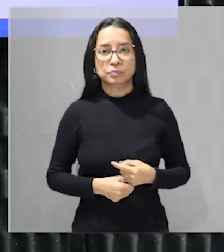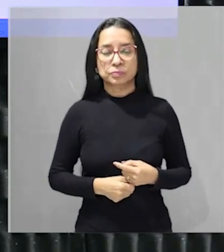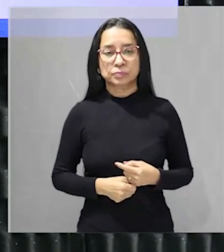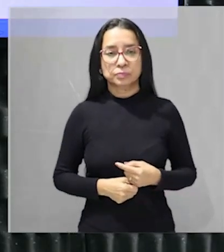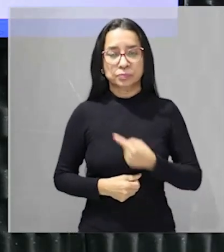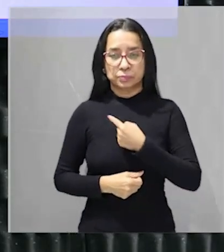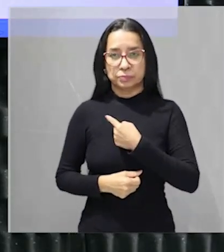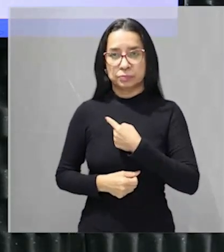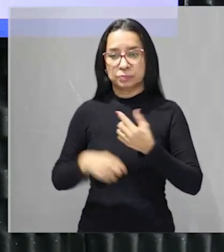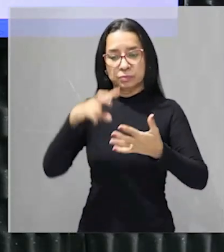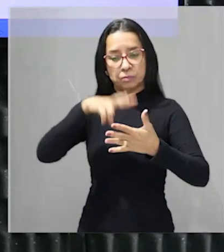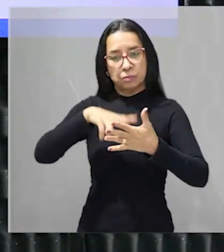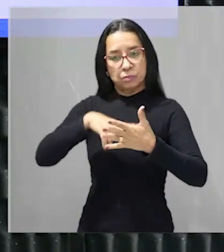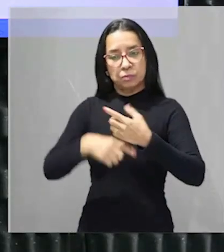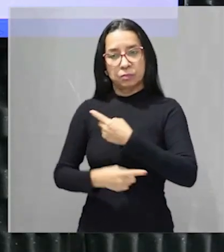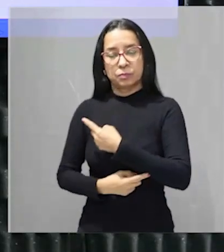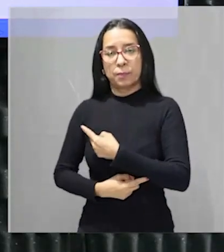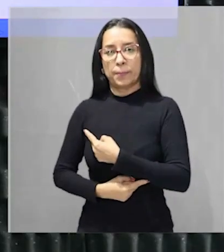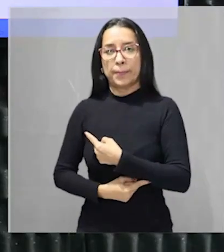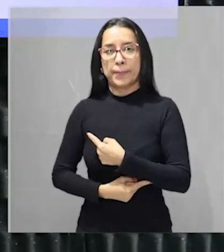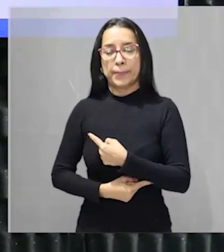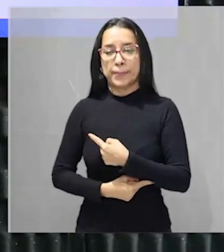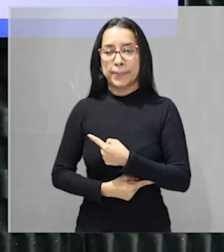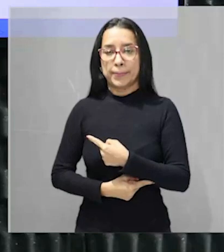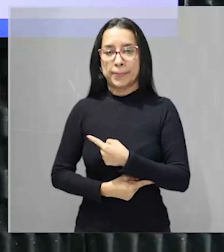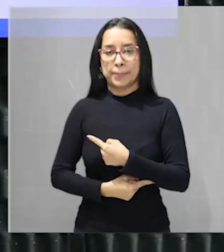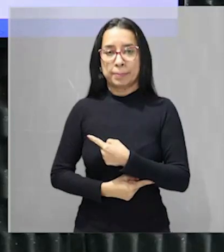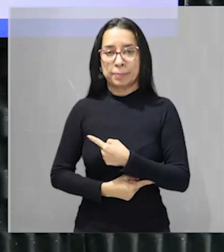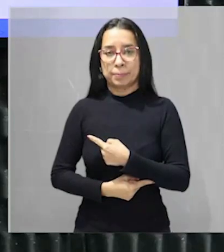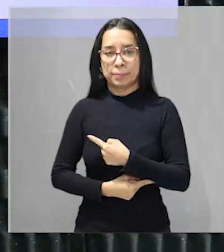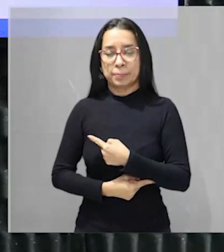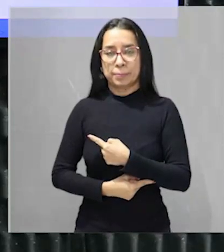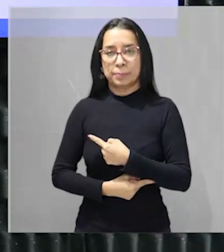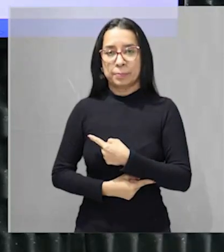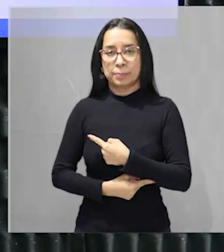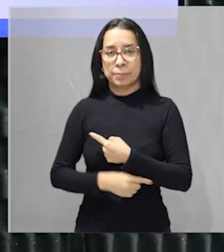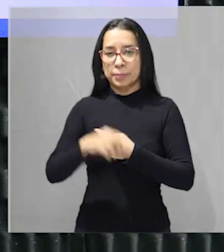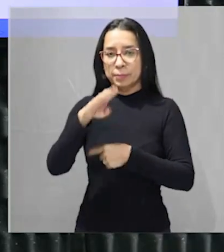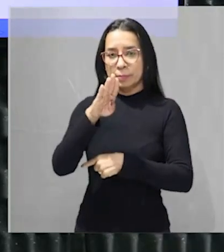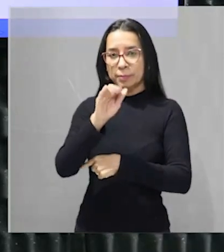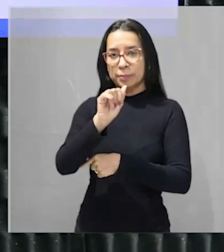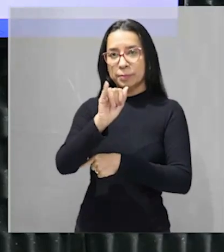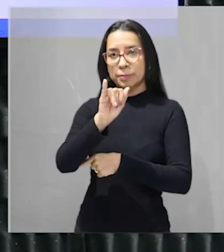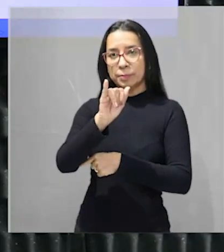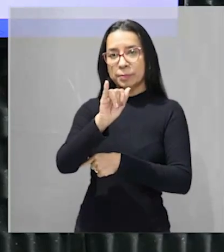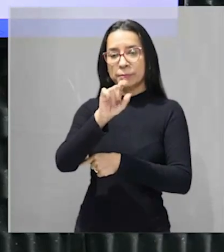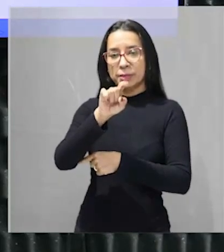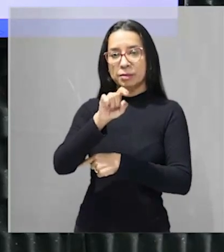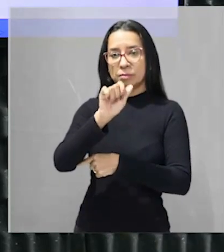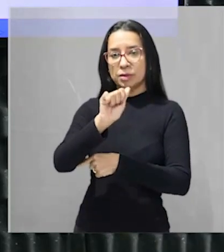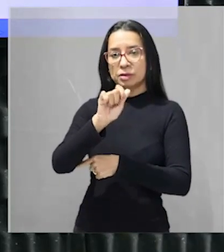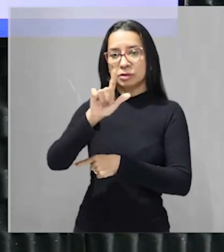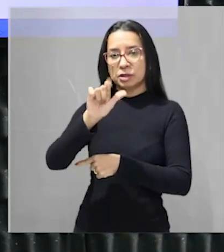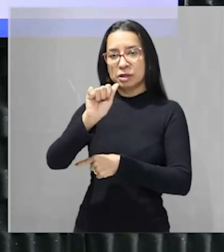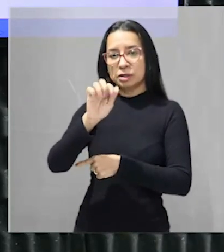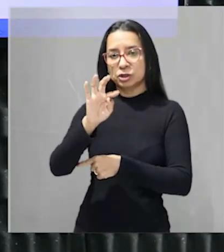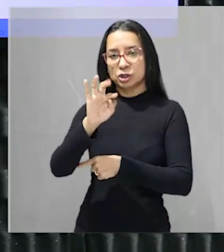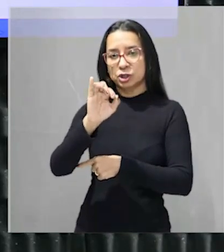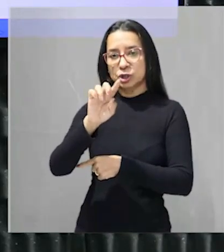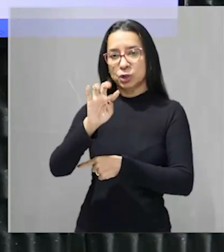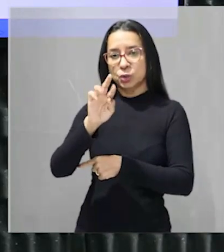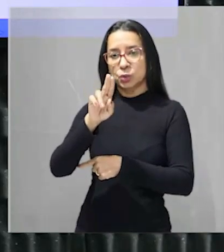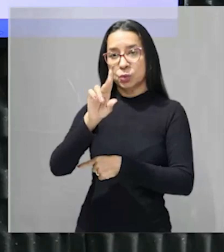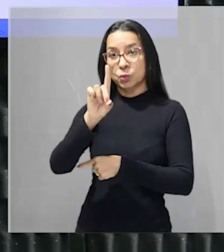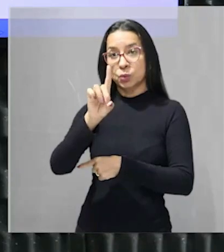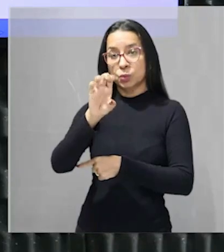entende-se pelas regiões de baixa latitude opa baixa latitude onde é que é Marcos? centro da terra galera tá lembrando